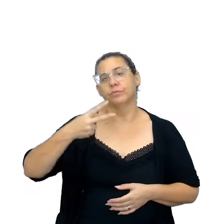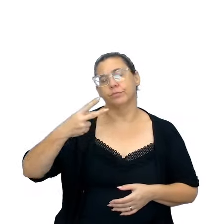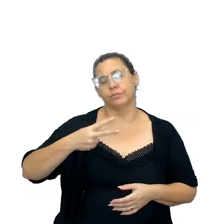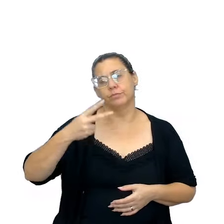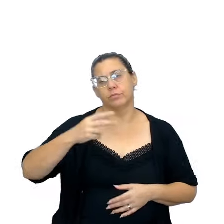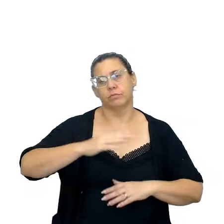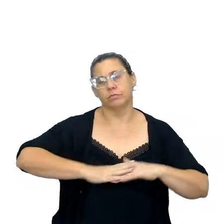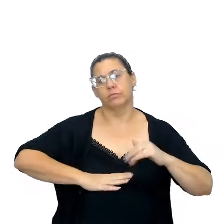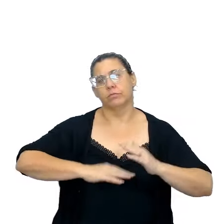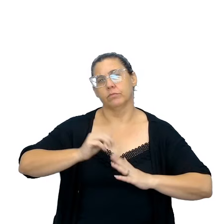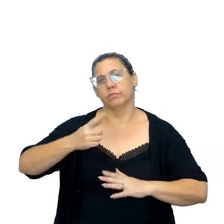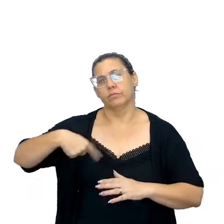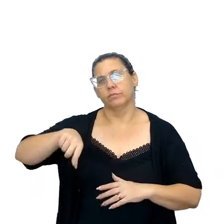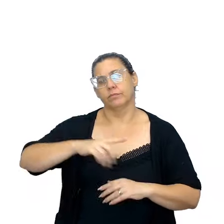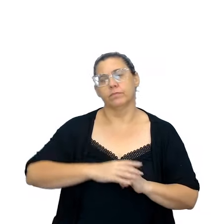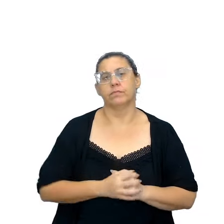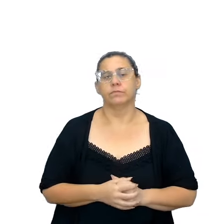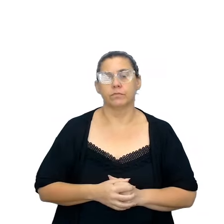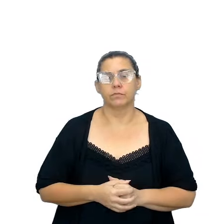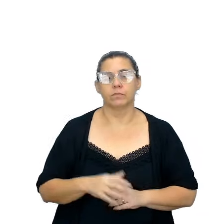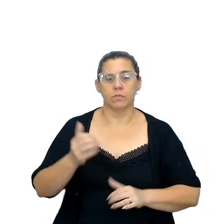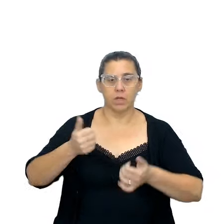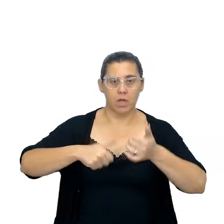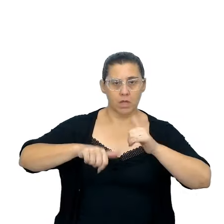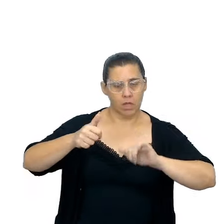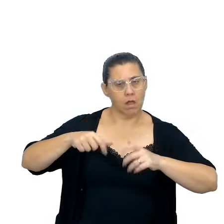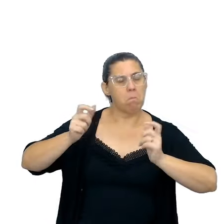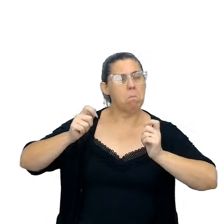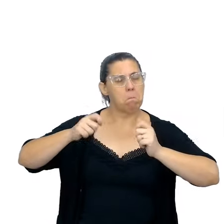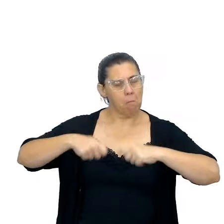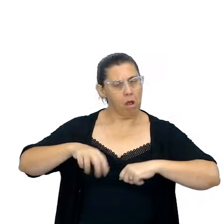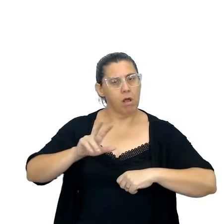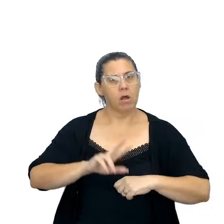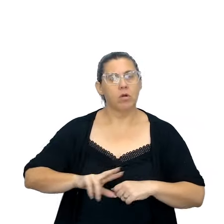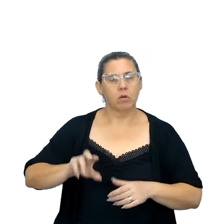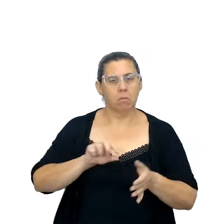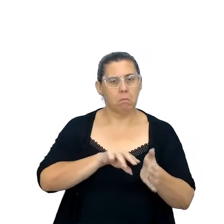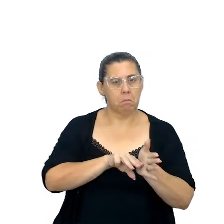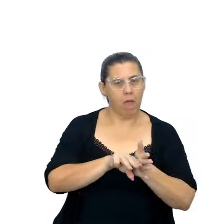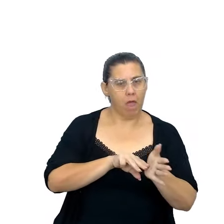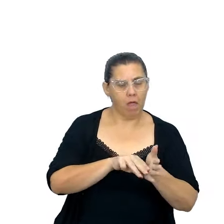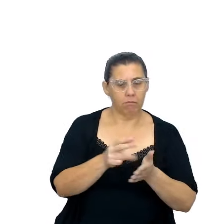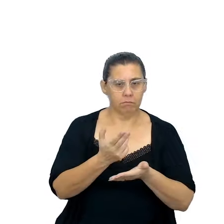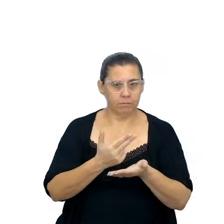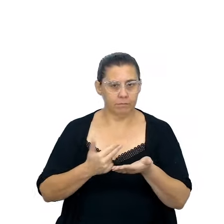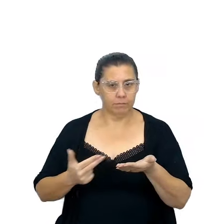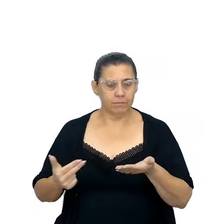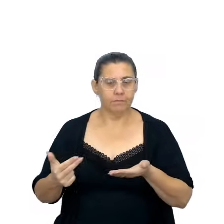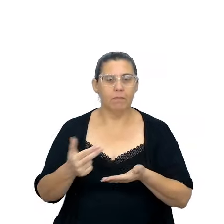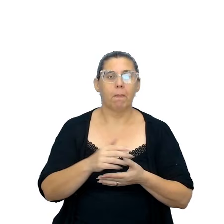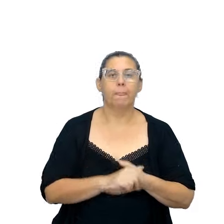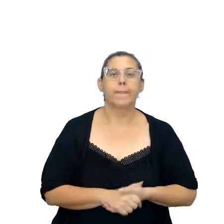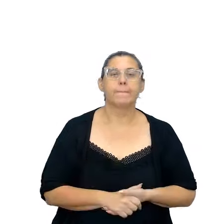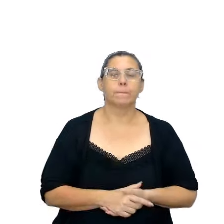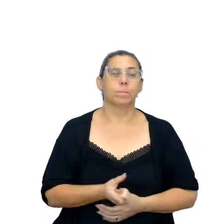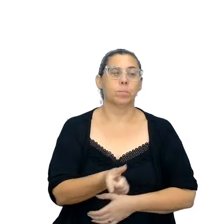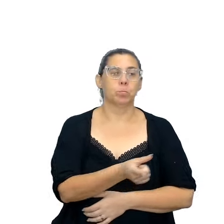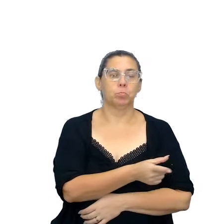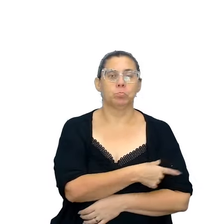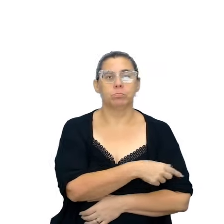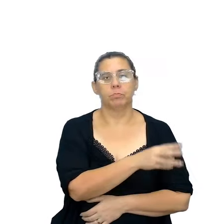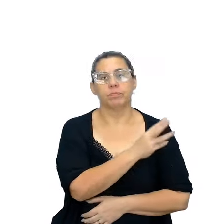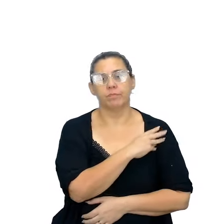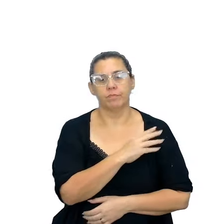para a turma de vocês, analisar a possibilidade do uso da metodologia design thinking para os anos finais,